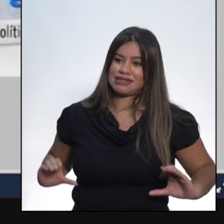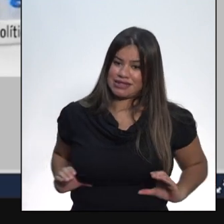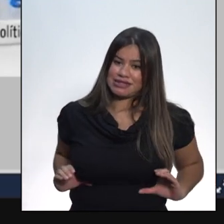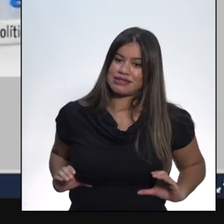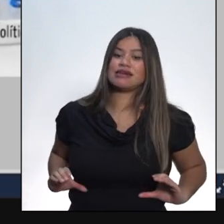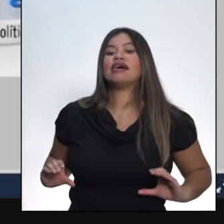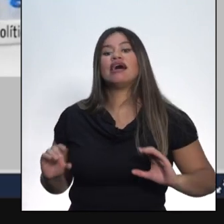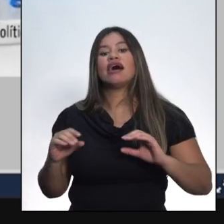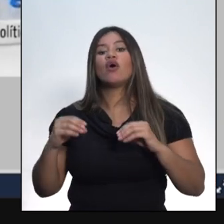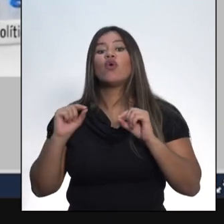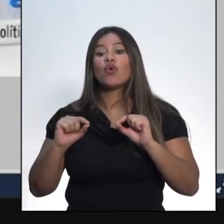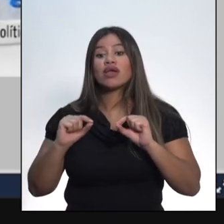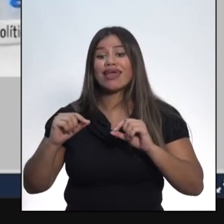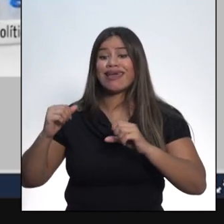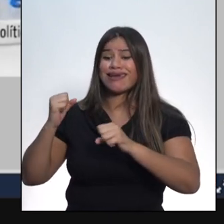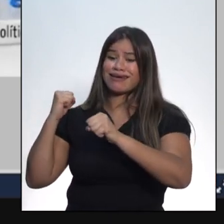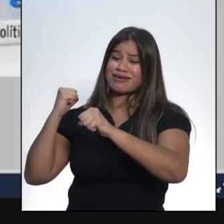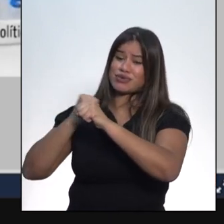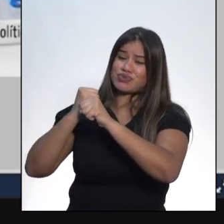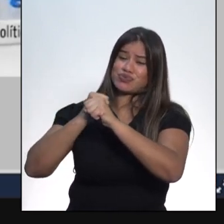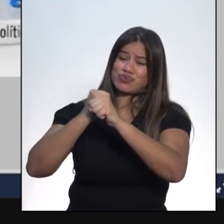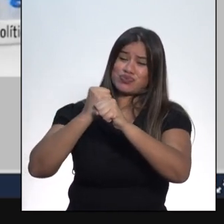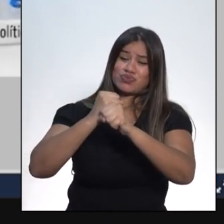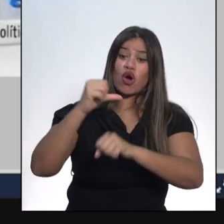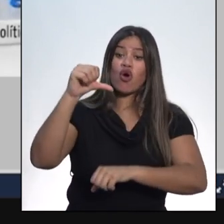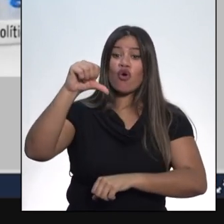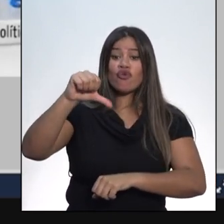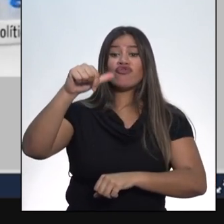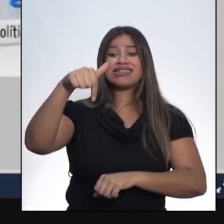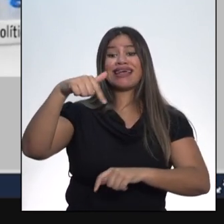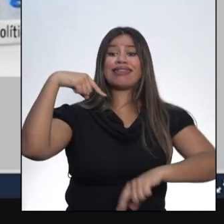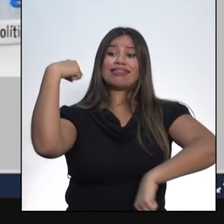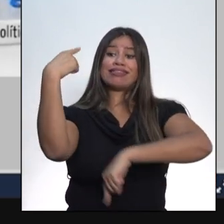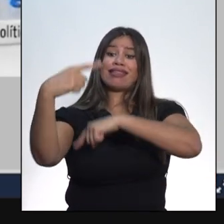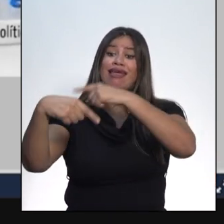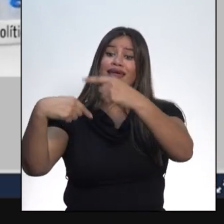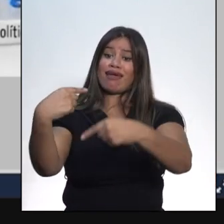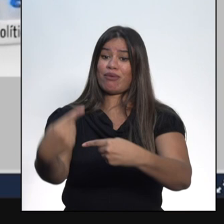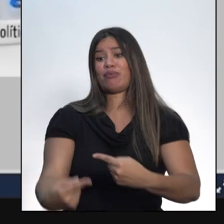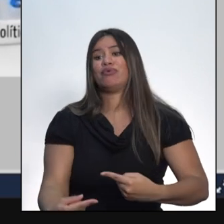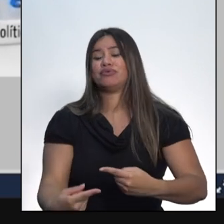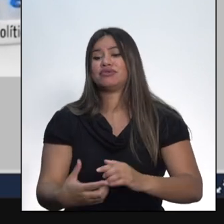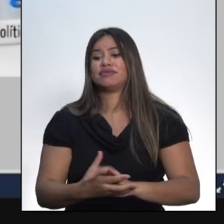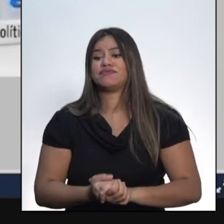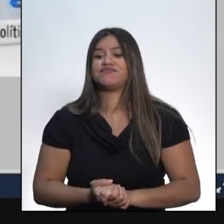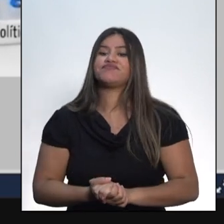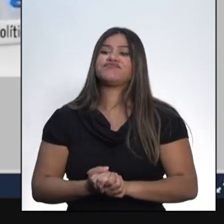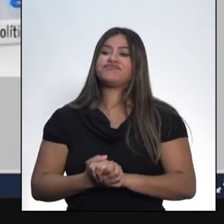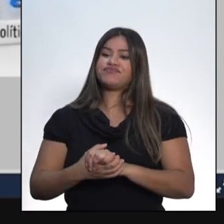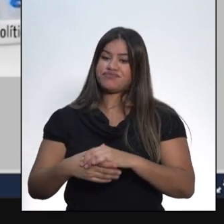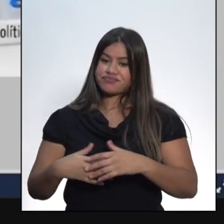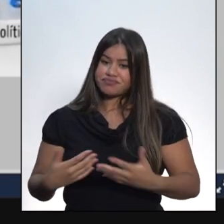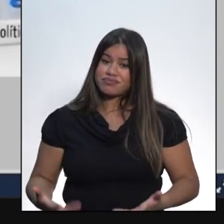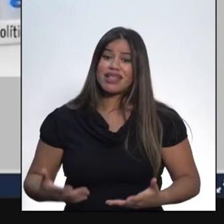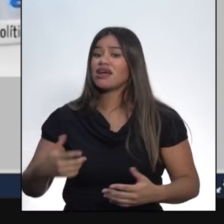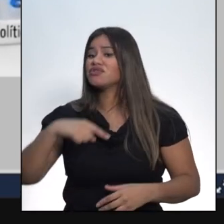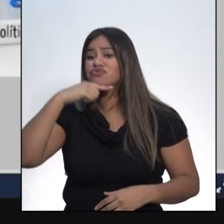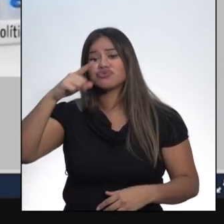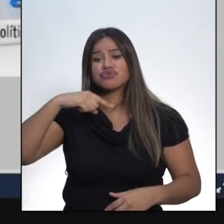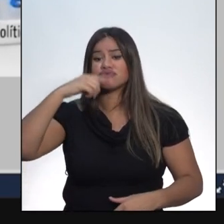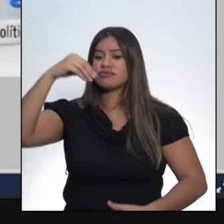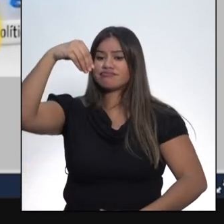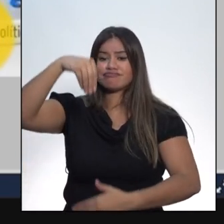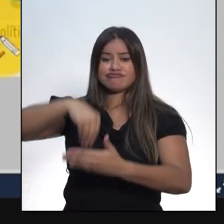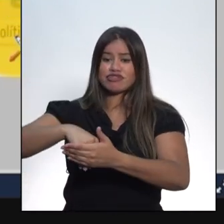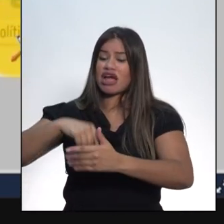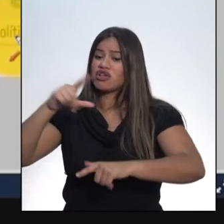significa que durante quase 100 anos a maior parte da população brasileira ficou sem direitos políticos, sem o direito